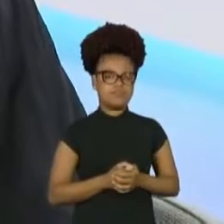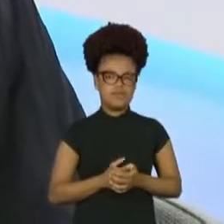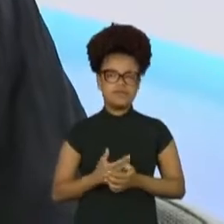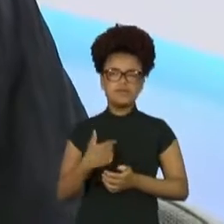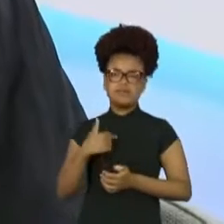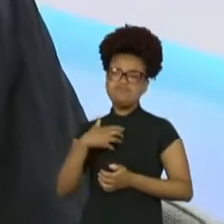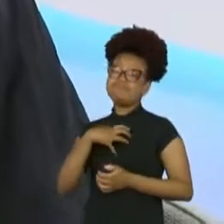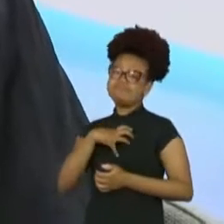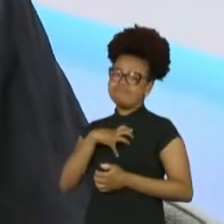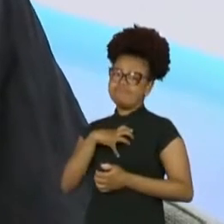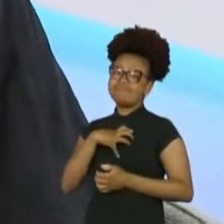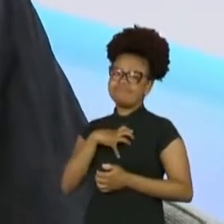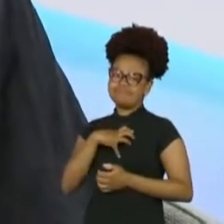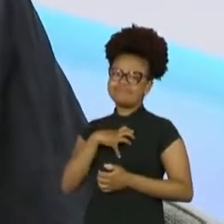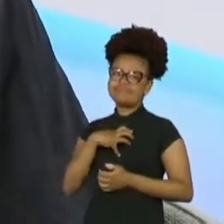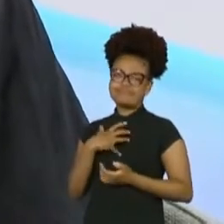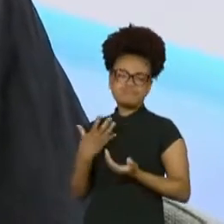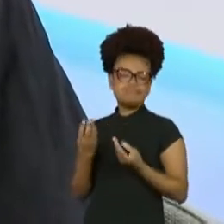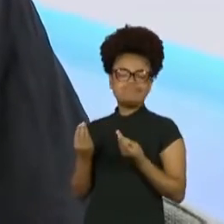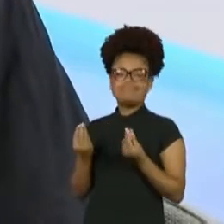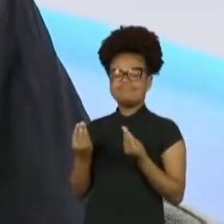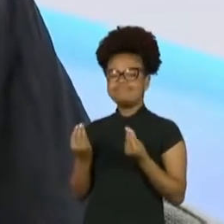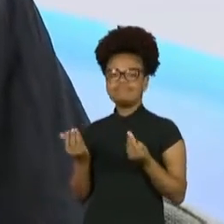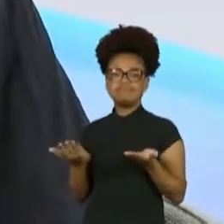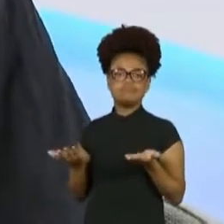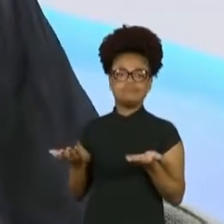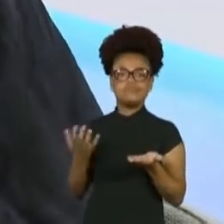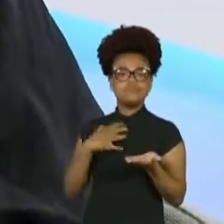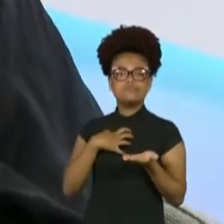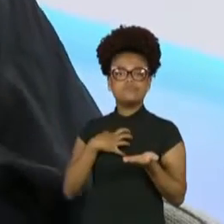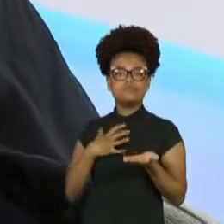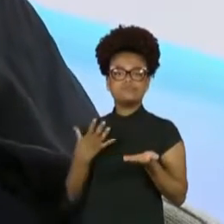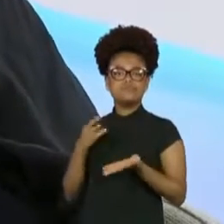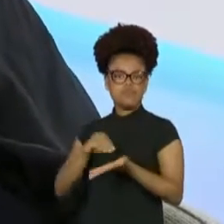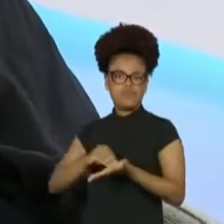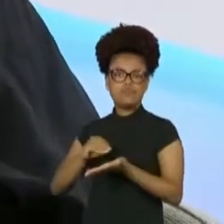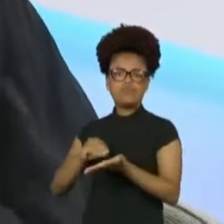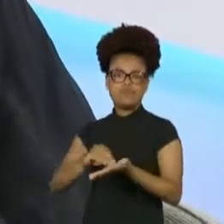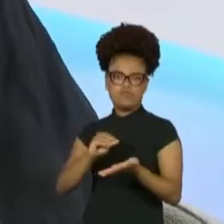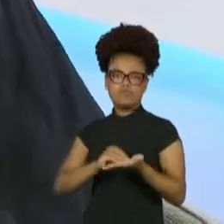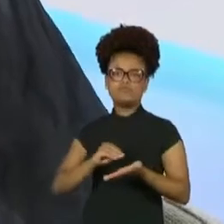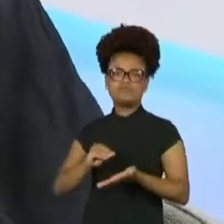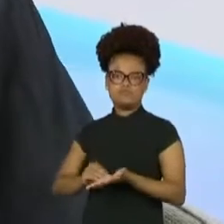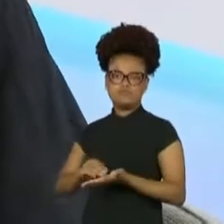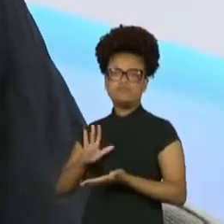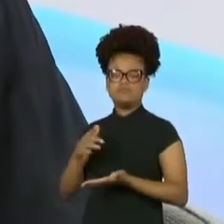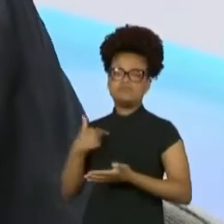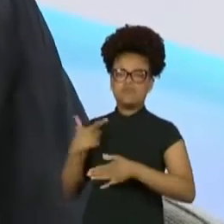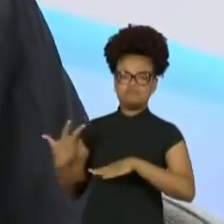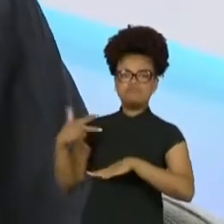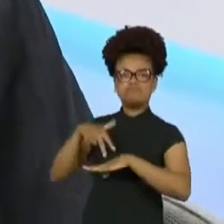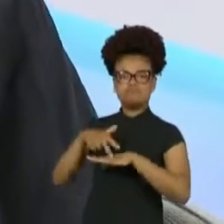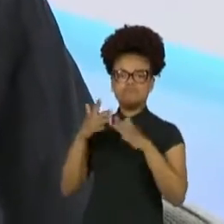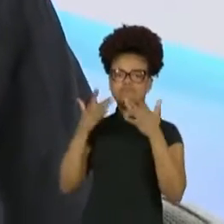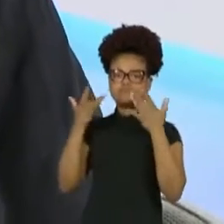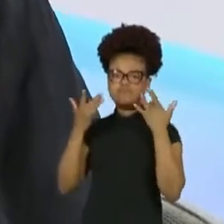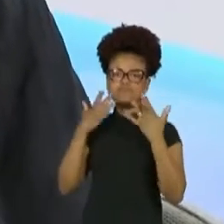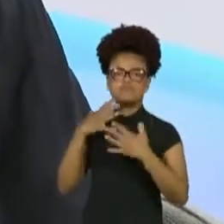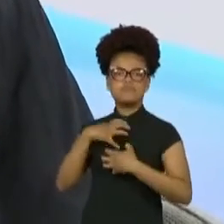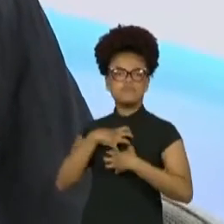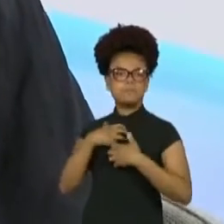artista se sente em estado de graça no palco. Eu me sinto em estado de graça quando estou representando, quando estou cantando.